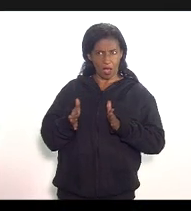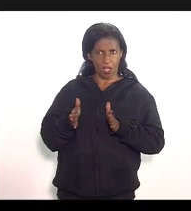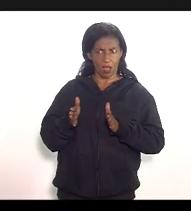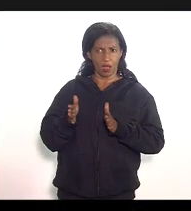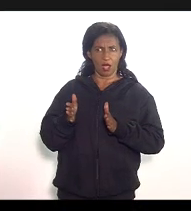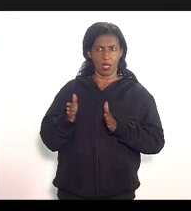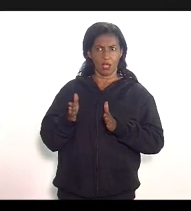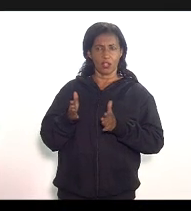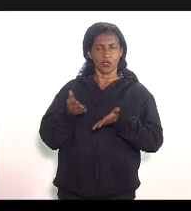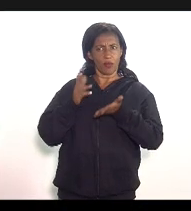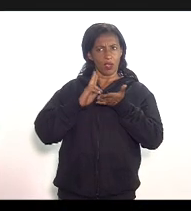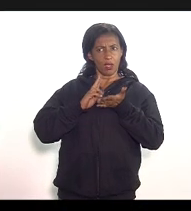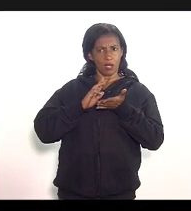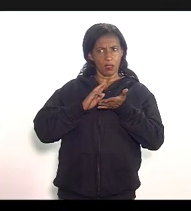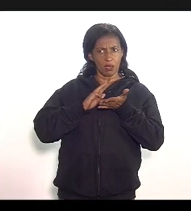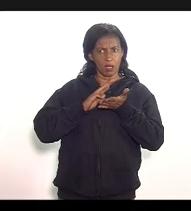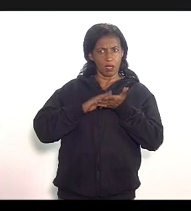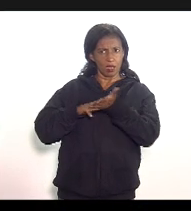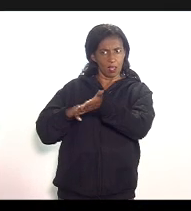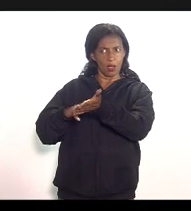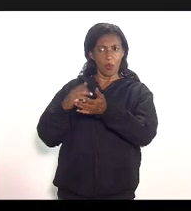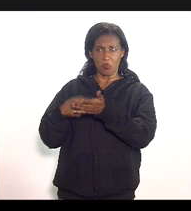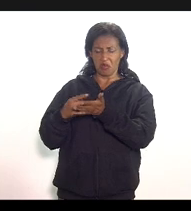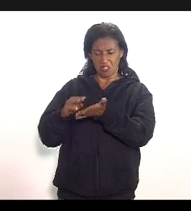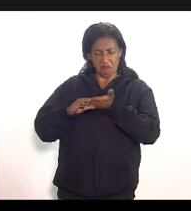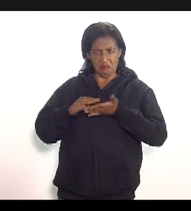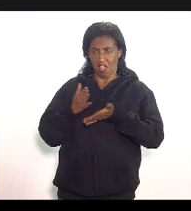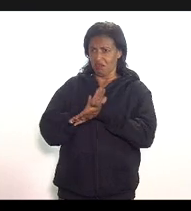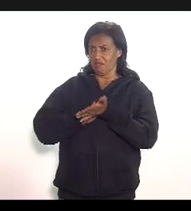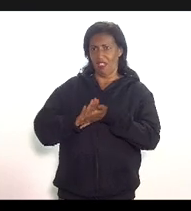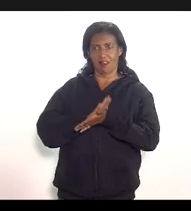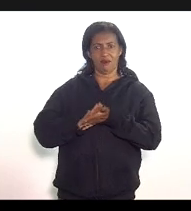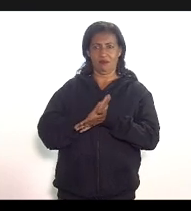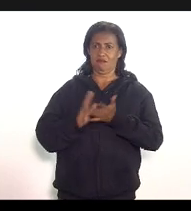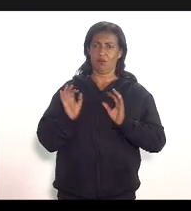foi encaminhado porque na minha mão não chegou nada